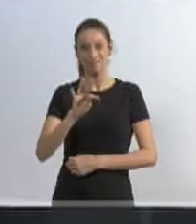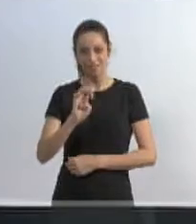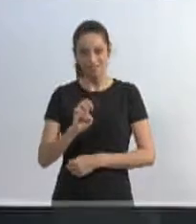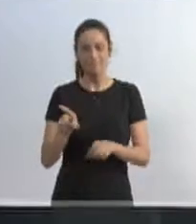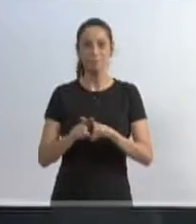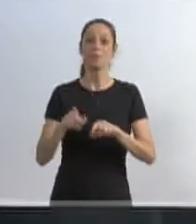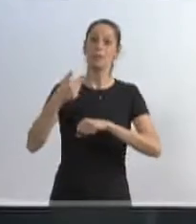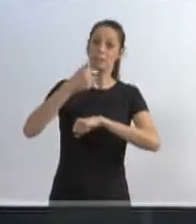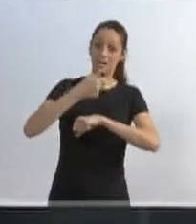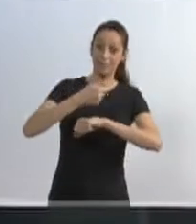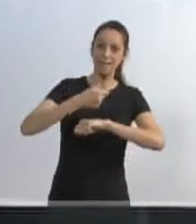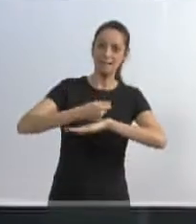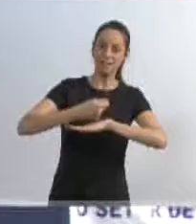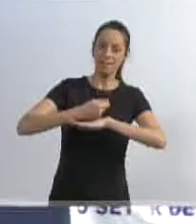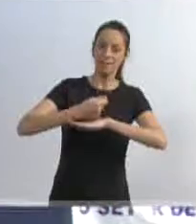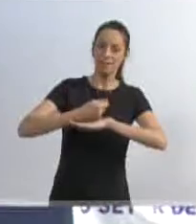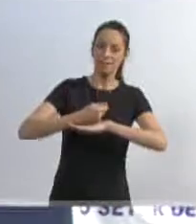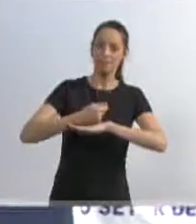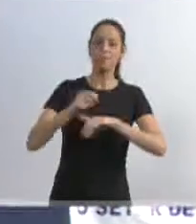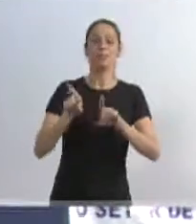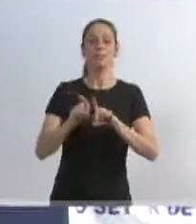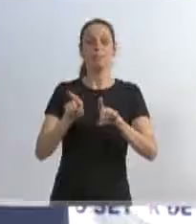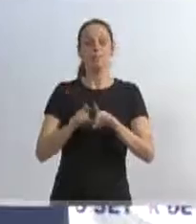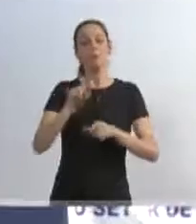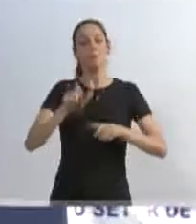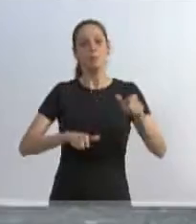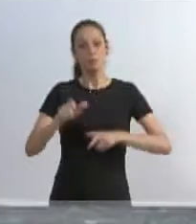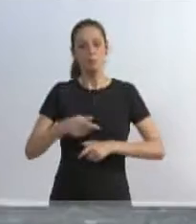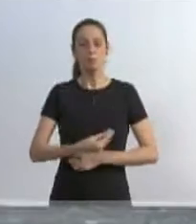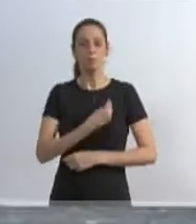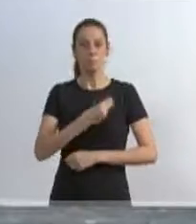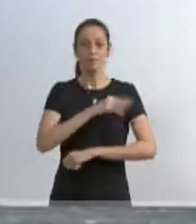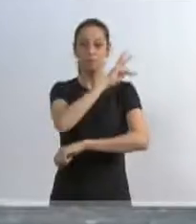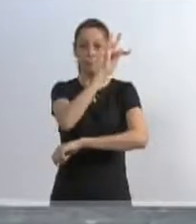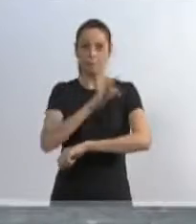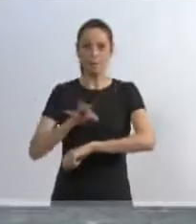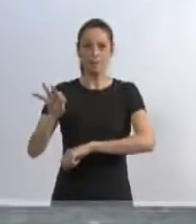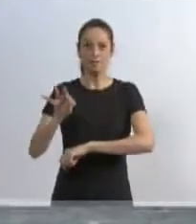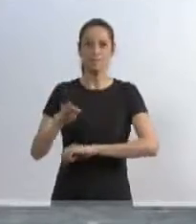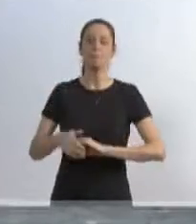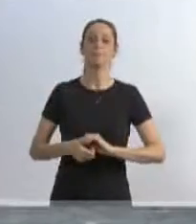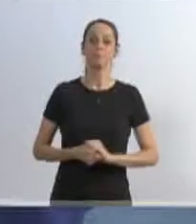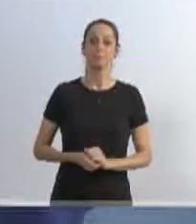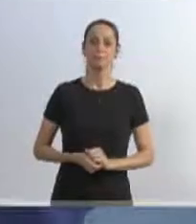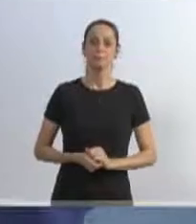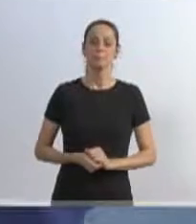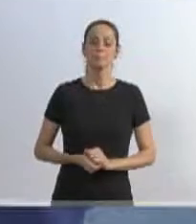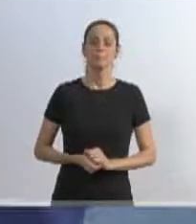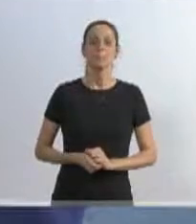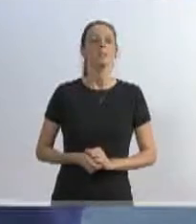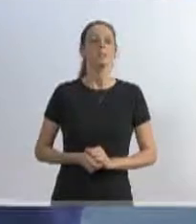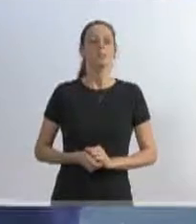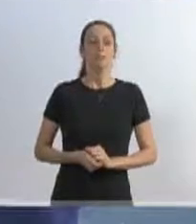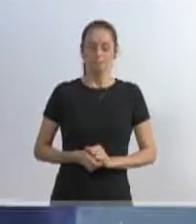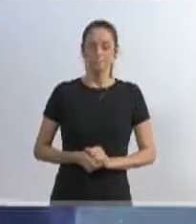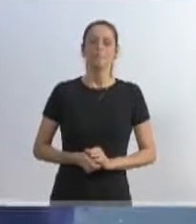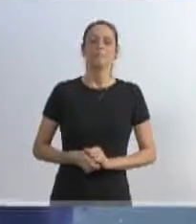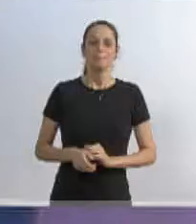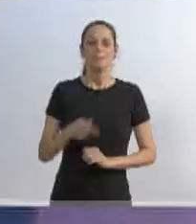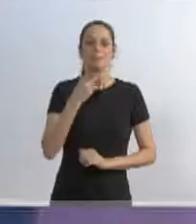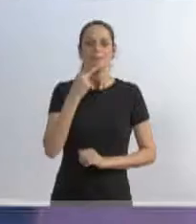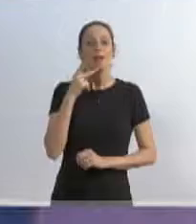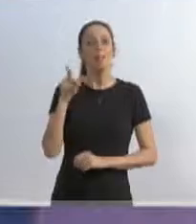junto com moradores, tanto o Hilário Tribes, como também o Ronildo. E aqui destacar também o grande trabalho que foi feito pelo